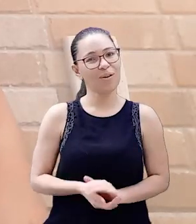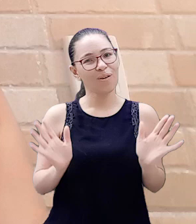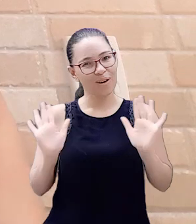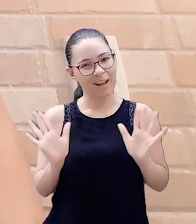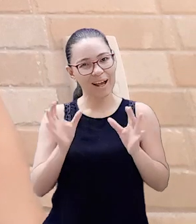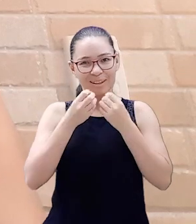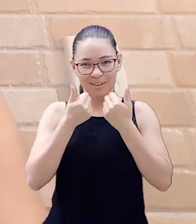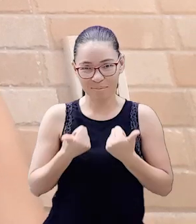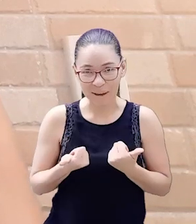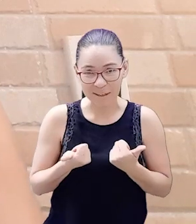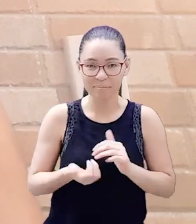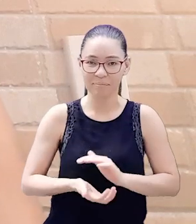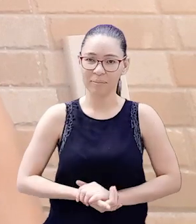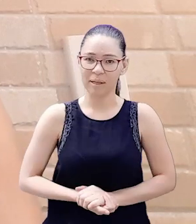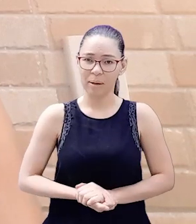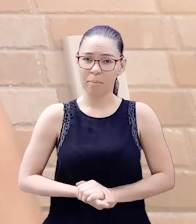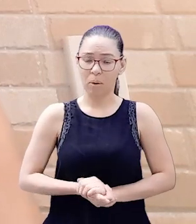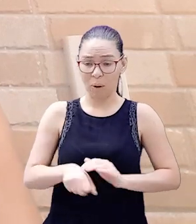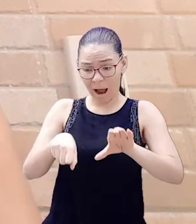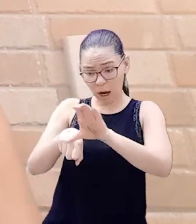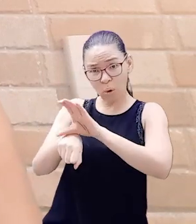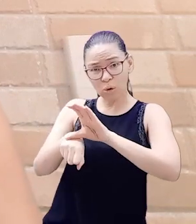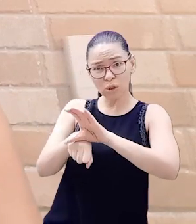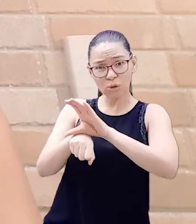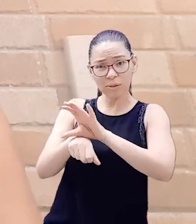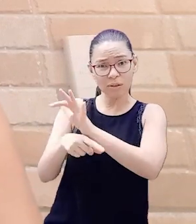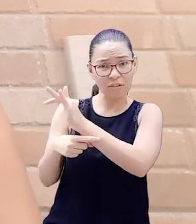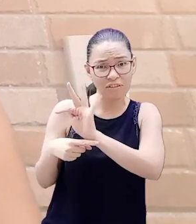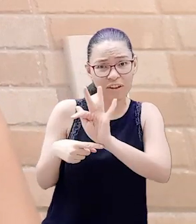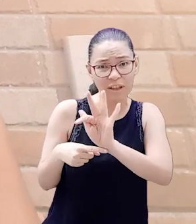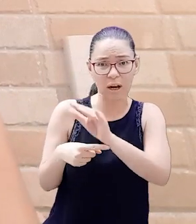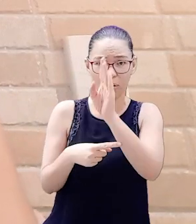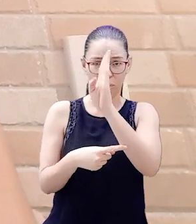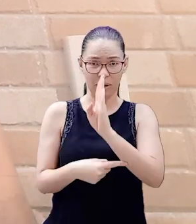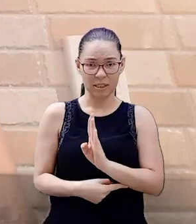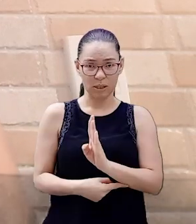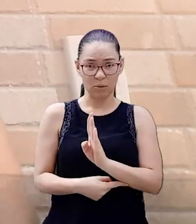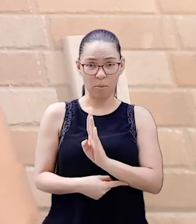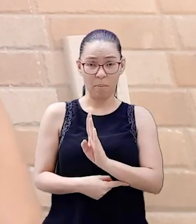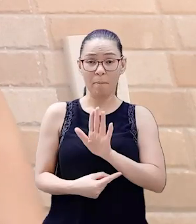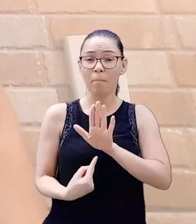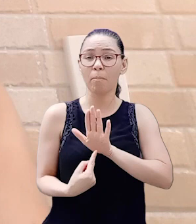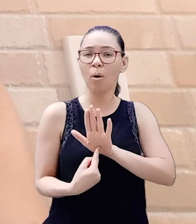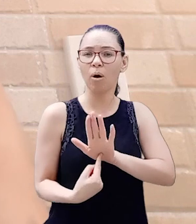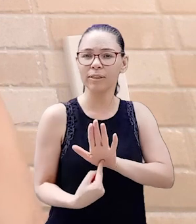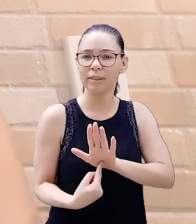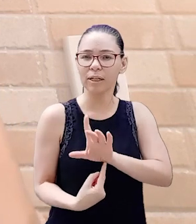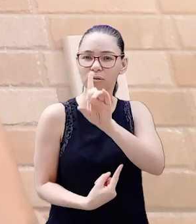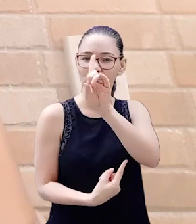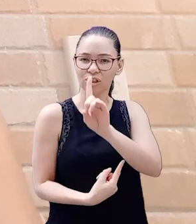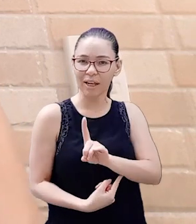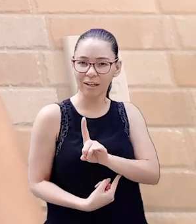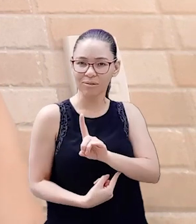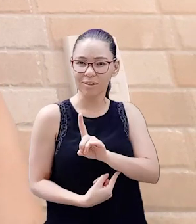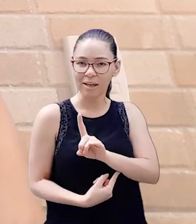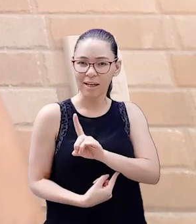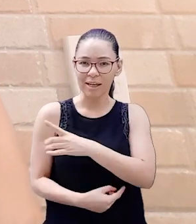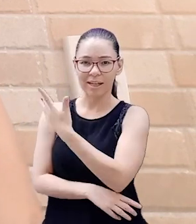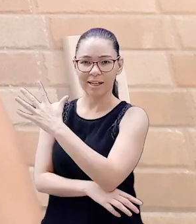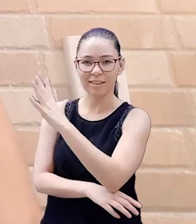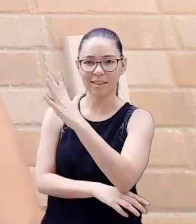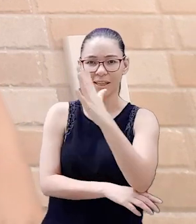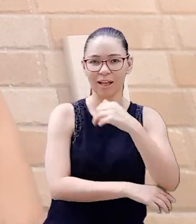todos e todos. De acordo com a Constituição Federal Brasileira, o direito às riquezas que há nas terras e territórios